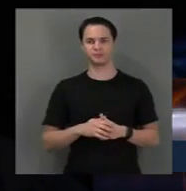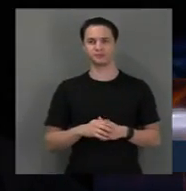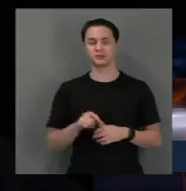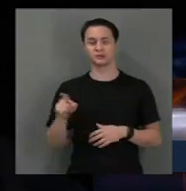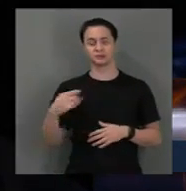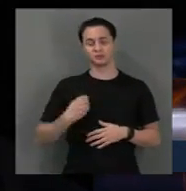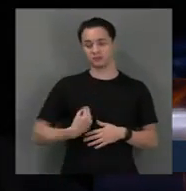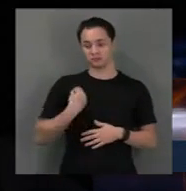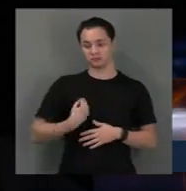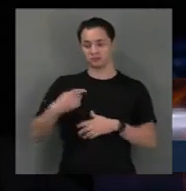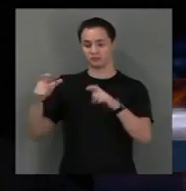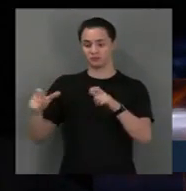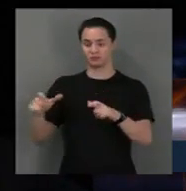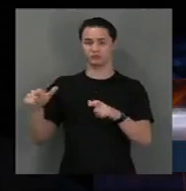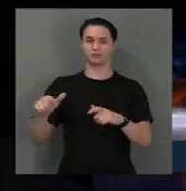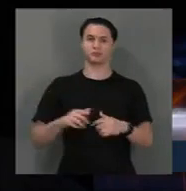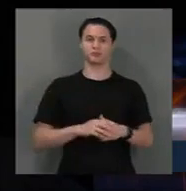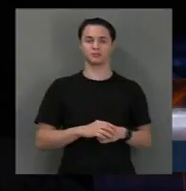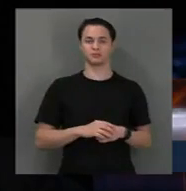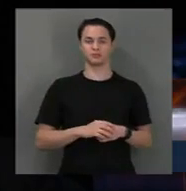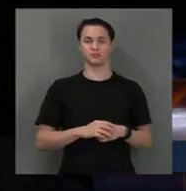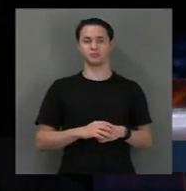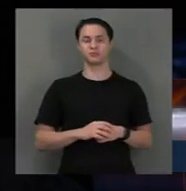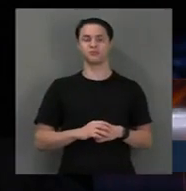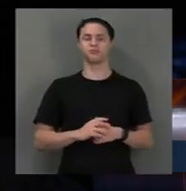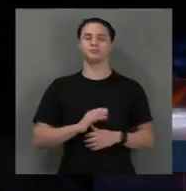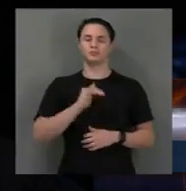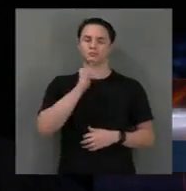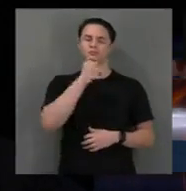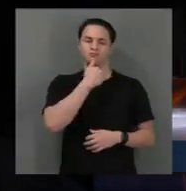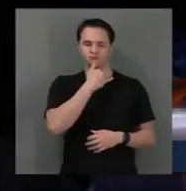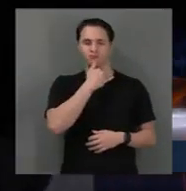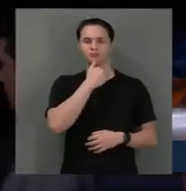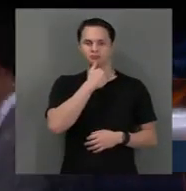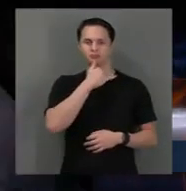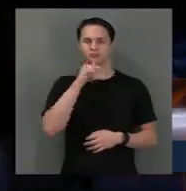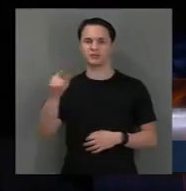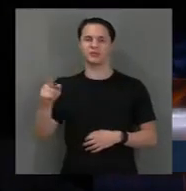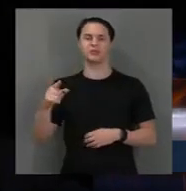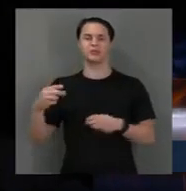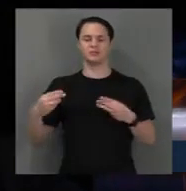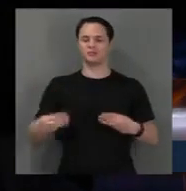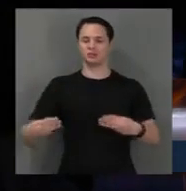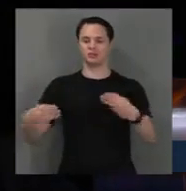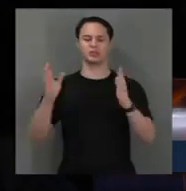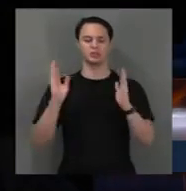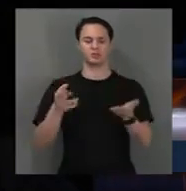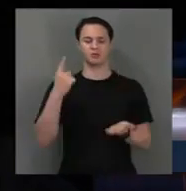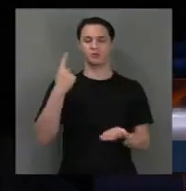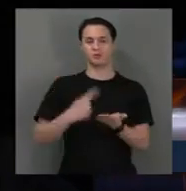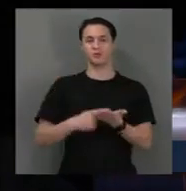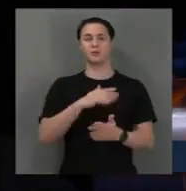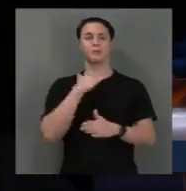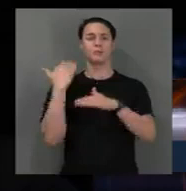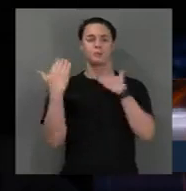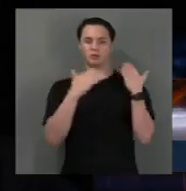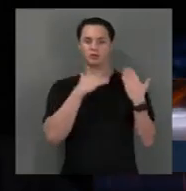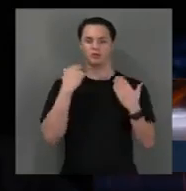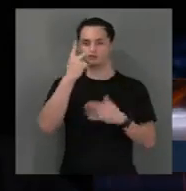estava lá, e outros tanto. Lamentavelmente, o Ministério da Relação Interesse já confirma a morte de brasileiros.